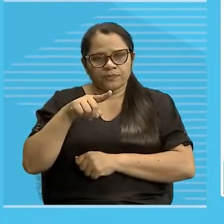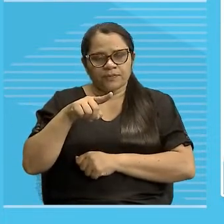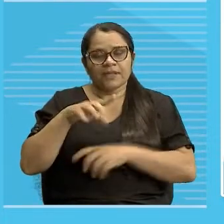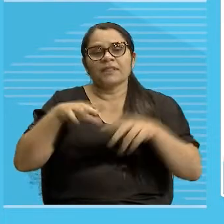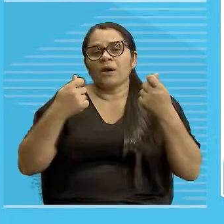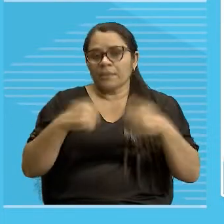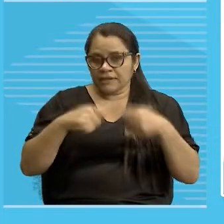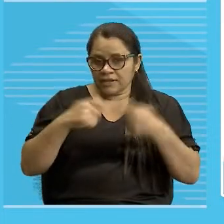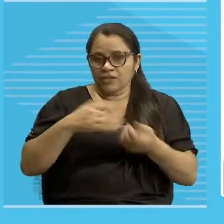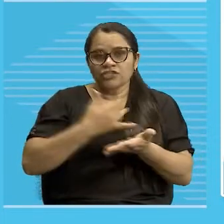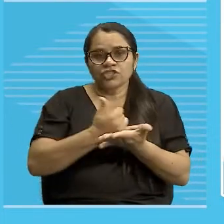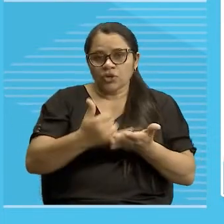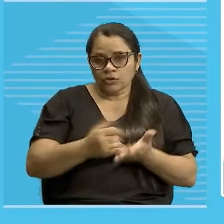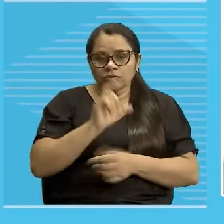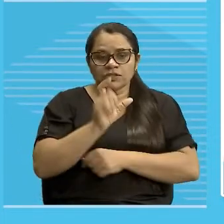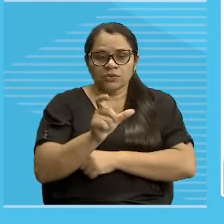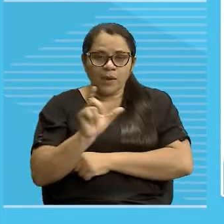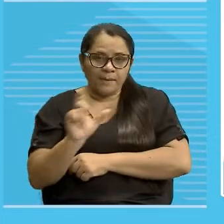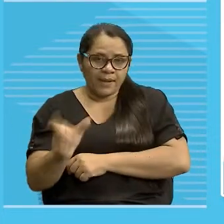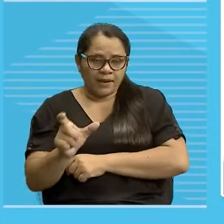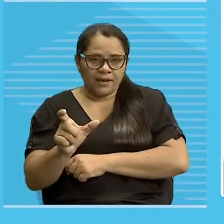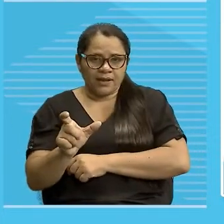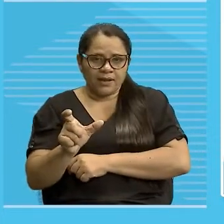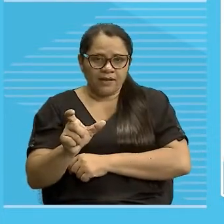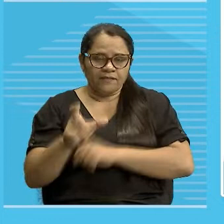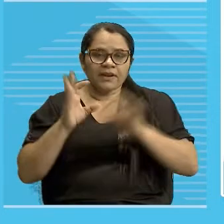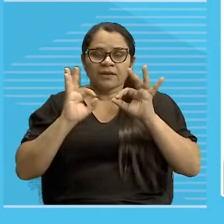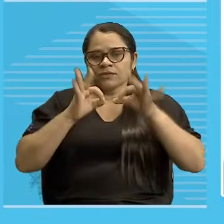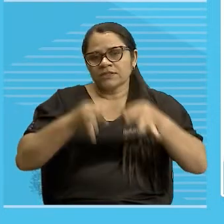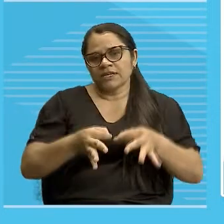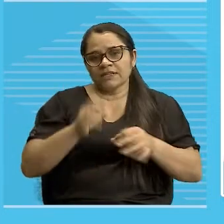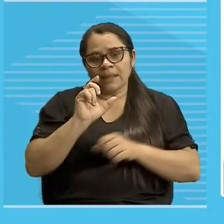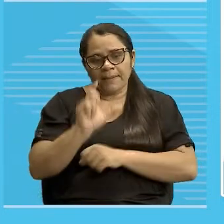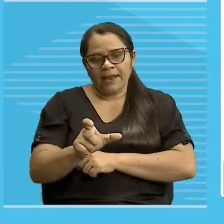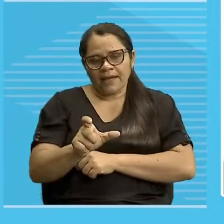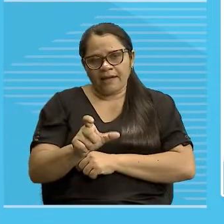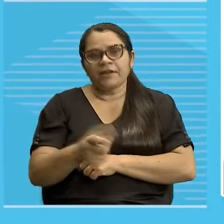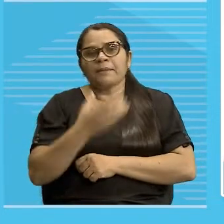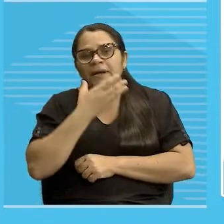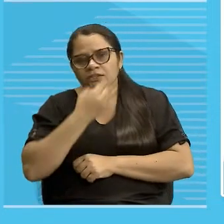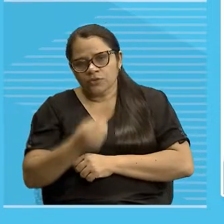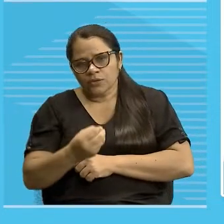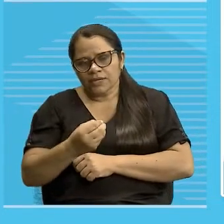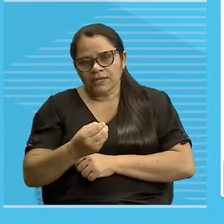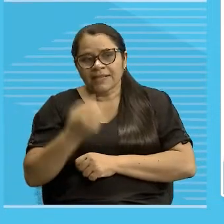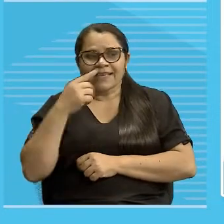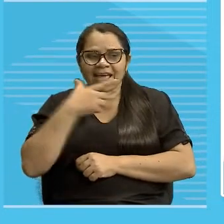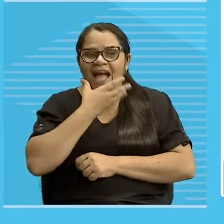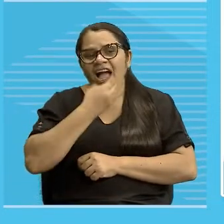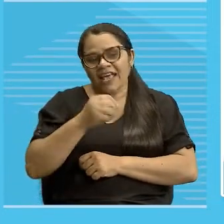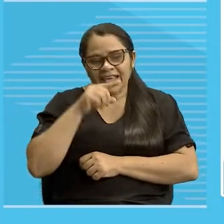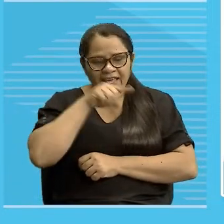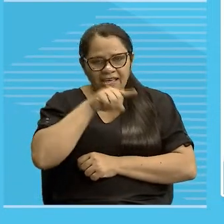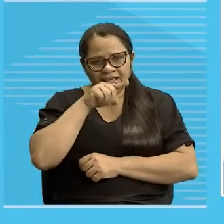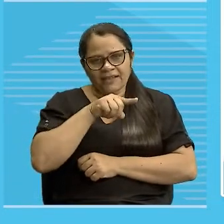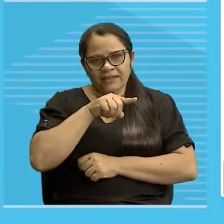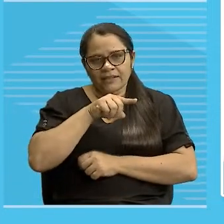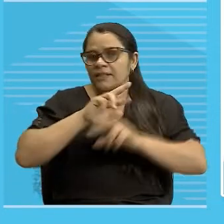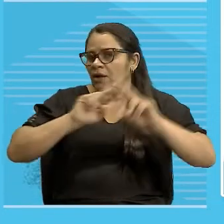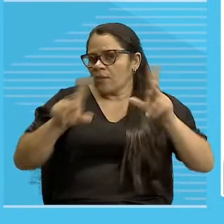introduzir uma palavra com certeza masculina, tanto é que aquele, não é aquela, o A,